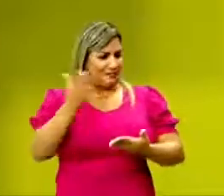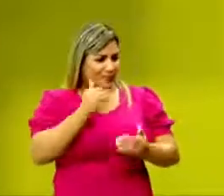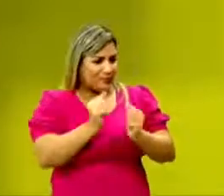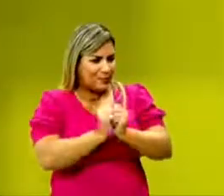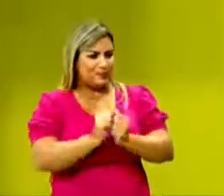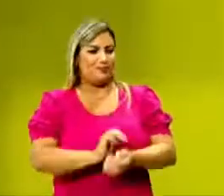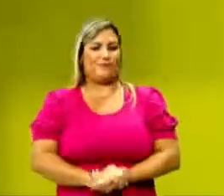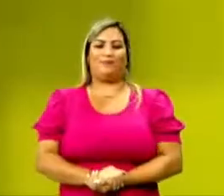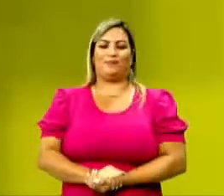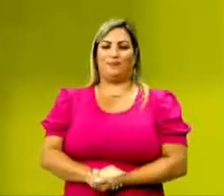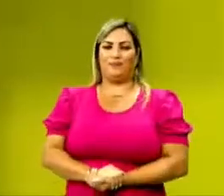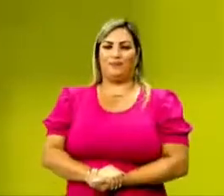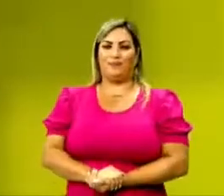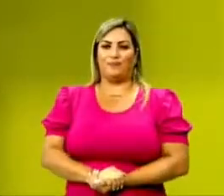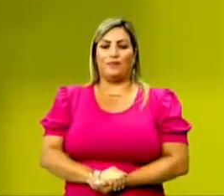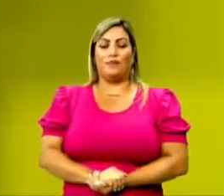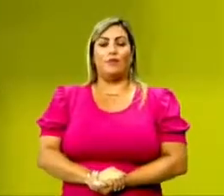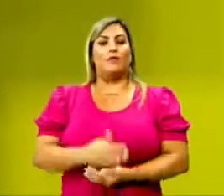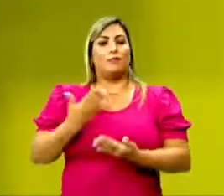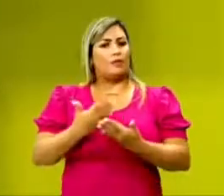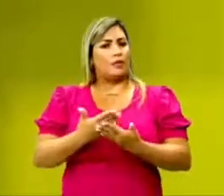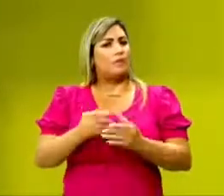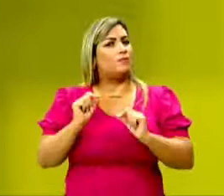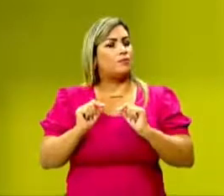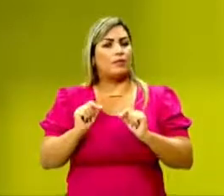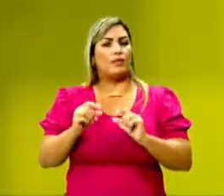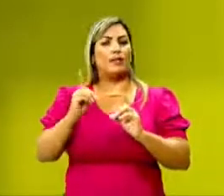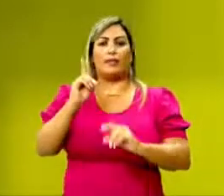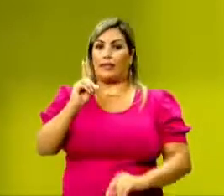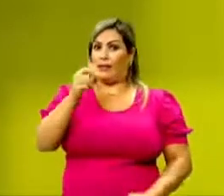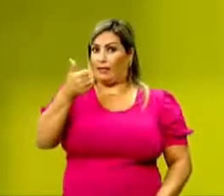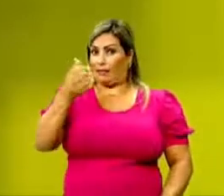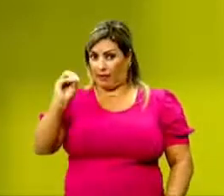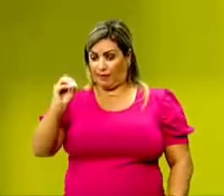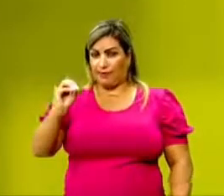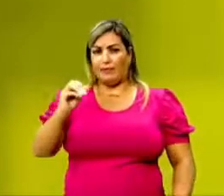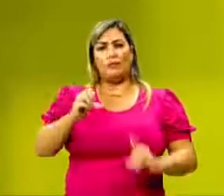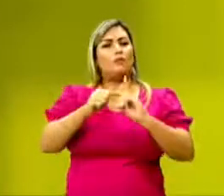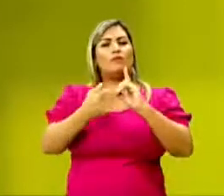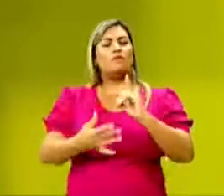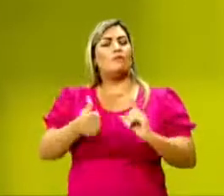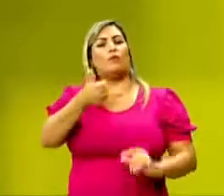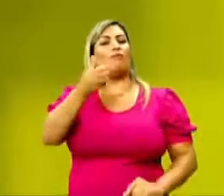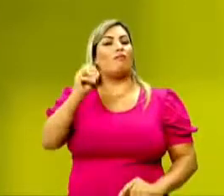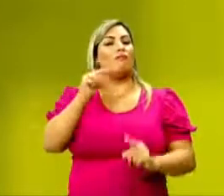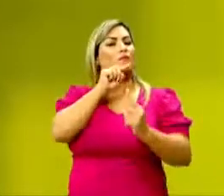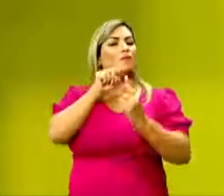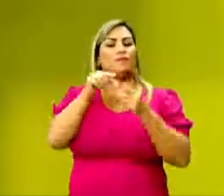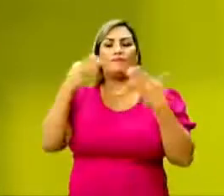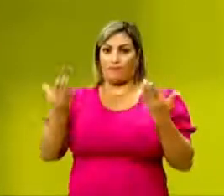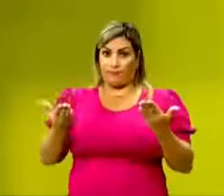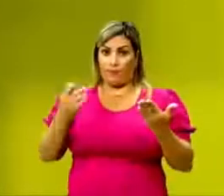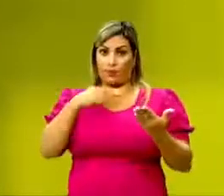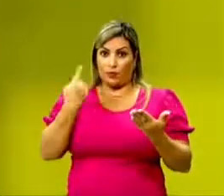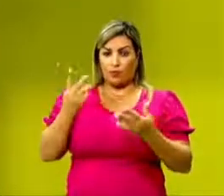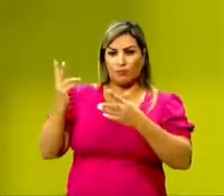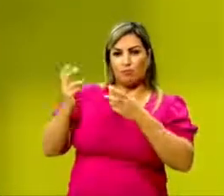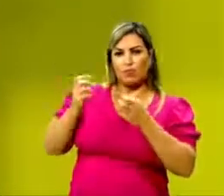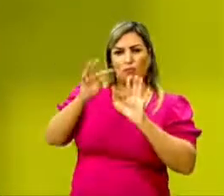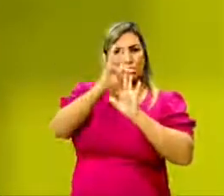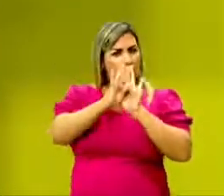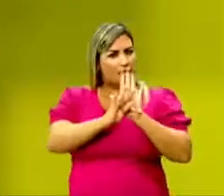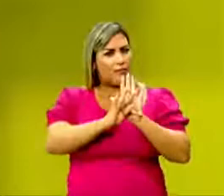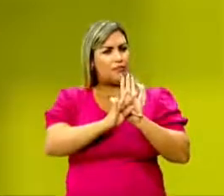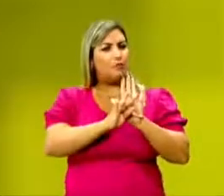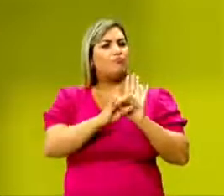conosco. Trabalharemos hoje o Descritor 10. Qual é o objetivo desse Descritor quando nós nos deparamos com o